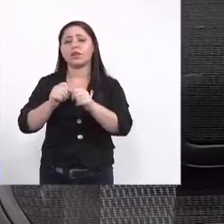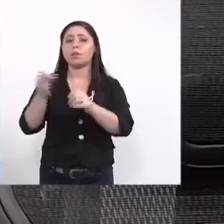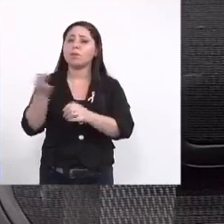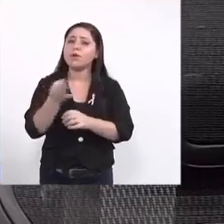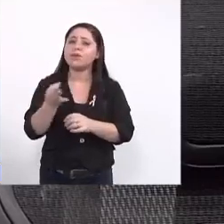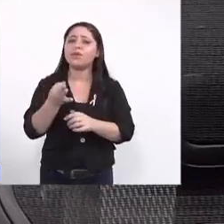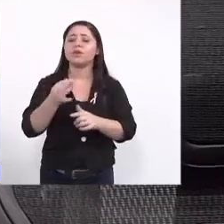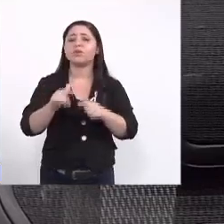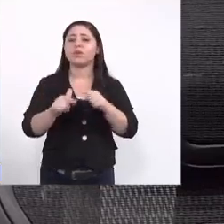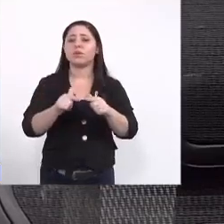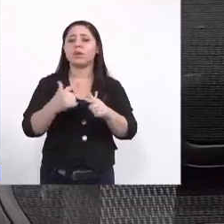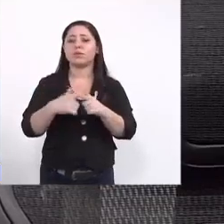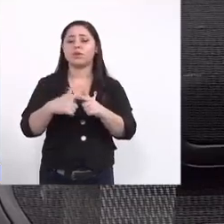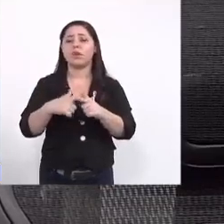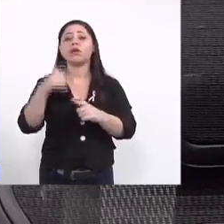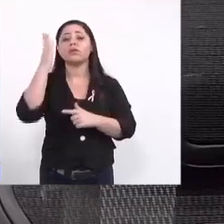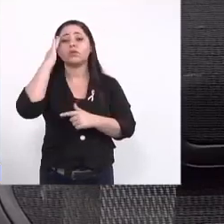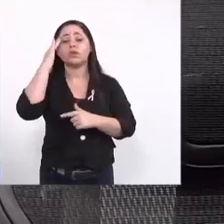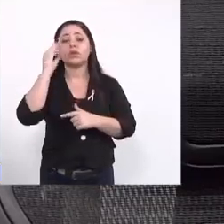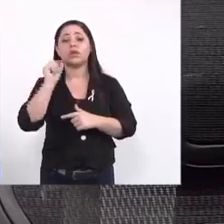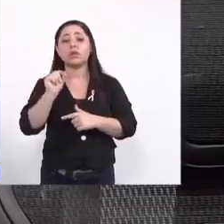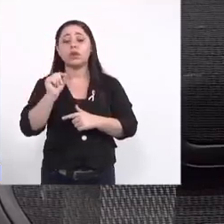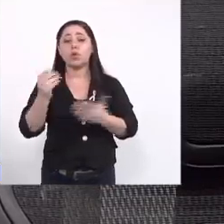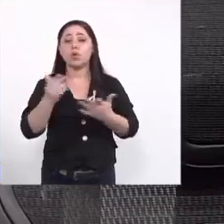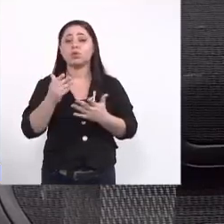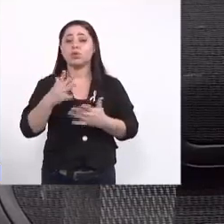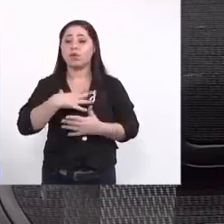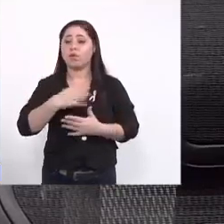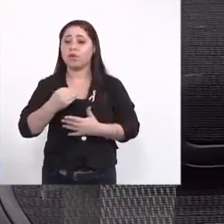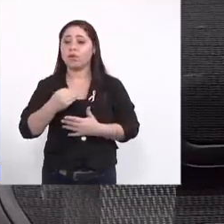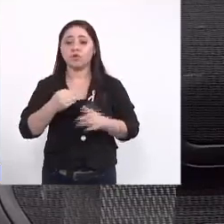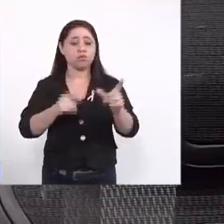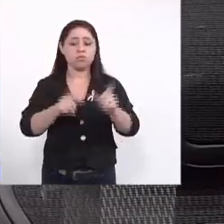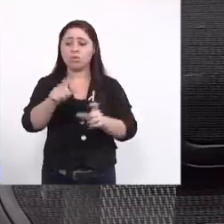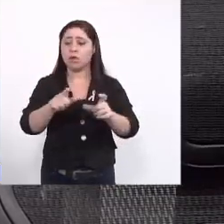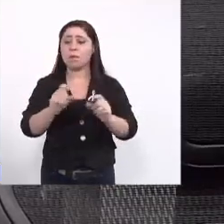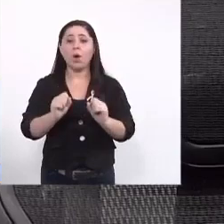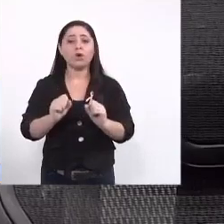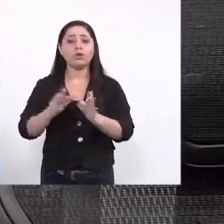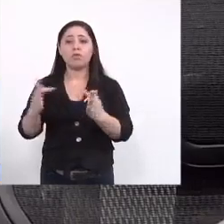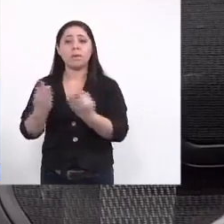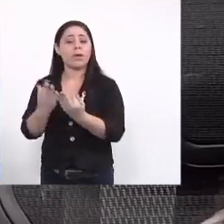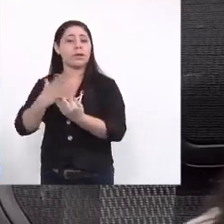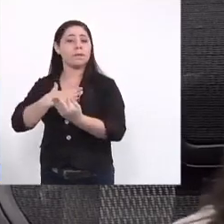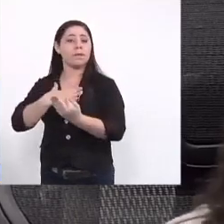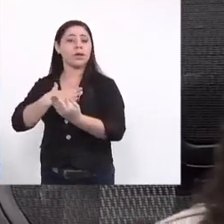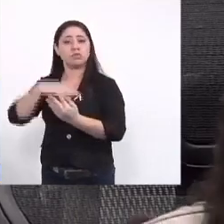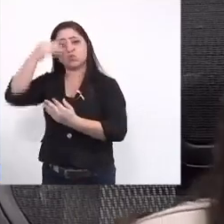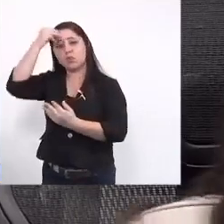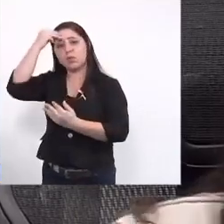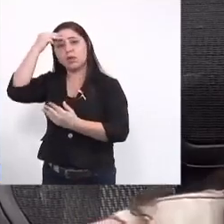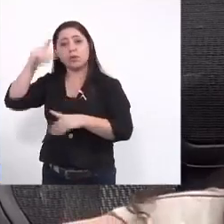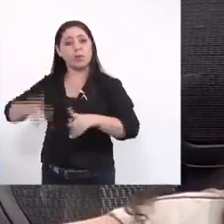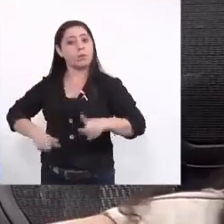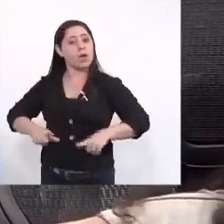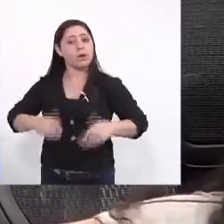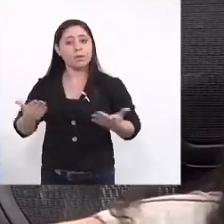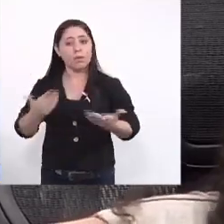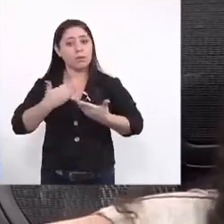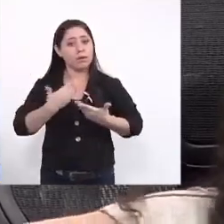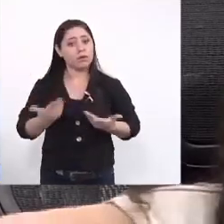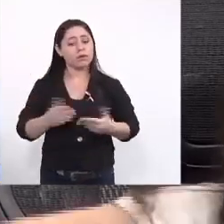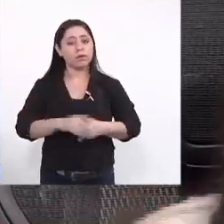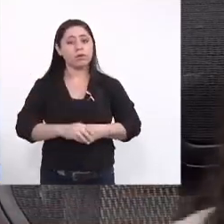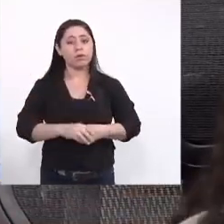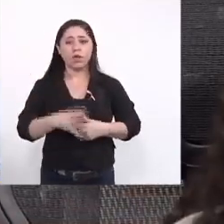comunidade porque eu sei que hoje é o filho de alguém mas amanhã pode ser um parente meu pode ser um sobrinho pode ser um primo e é